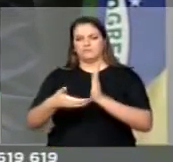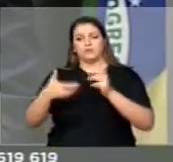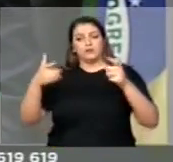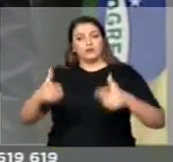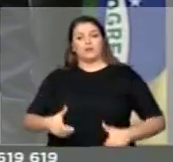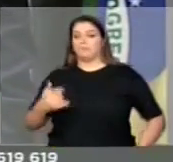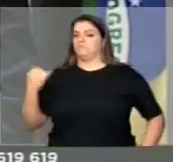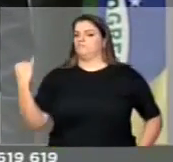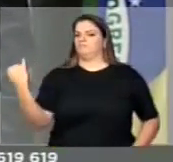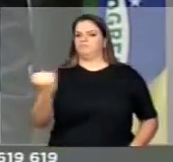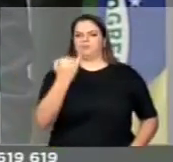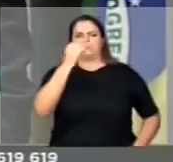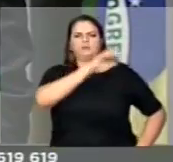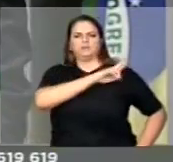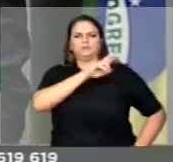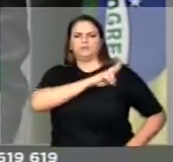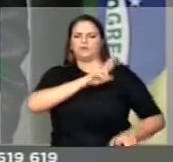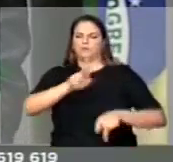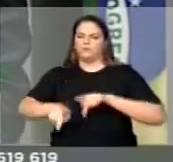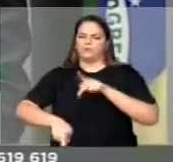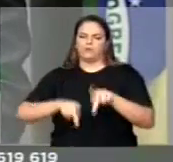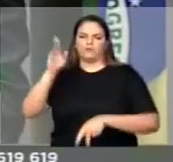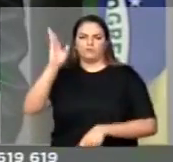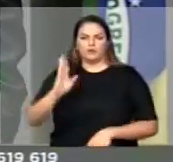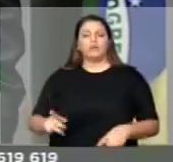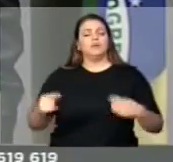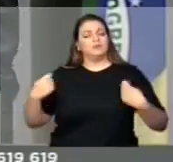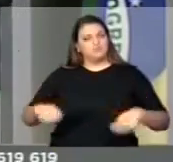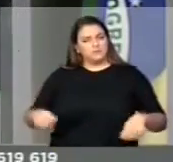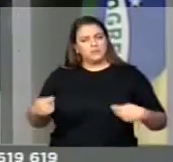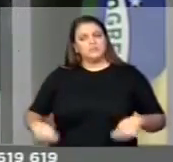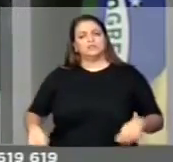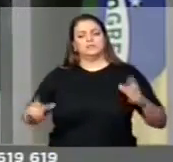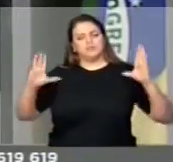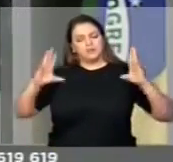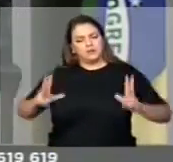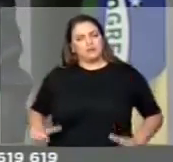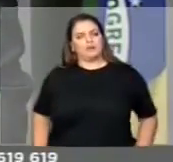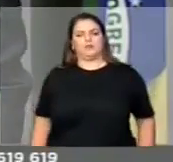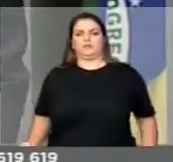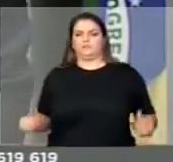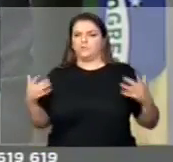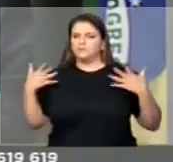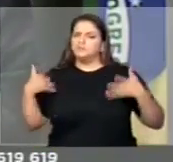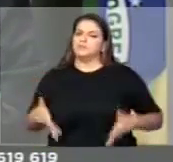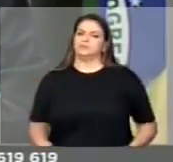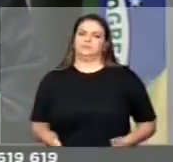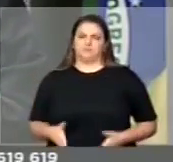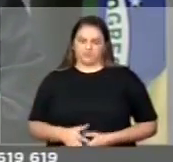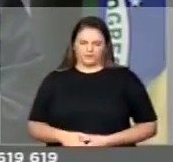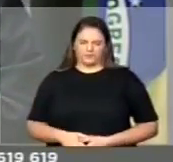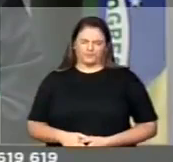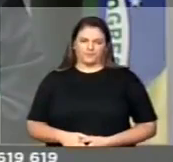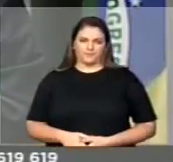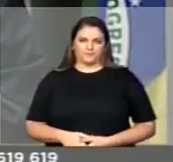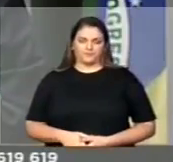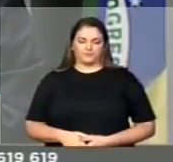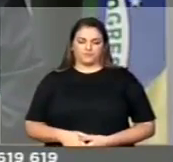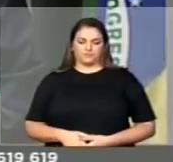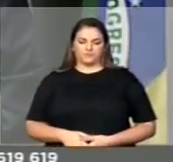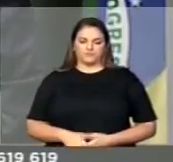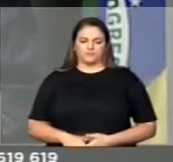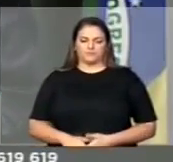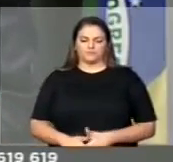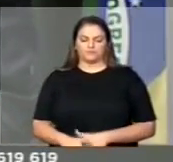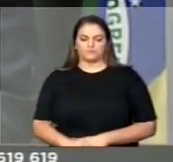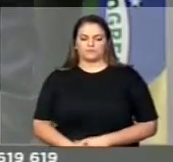tem que ter isenção. Tem que estar limpo para assumir qualquer cargo na hierarquia da República.